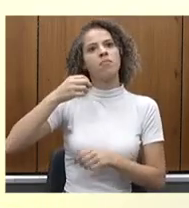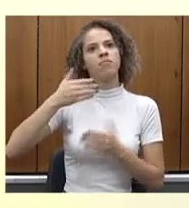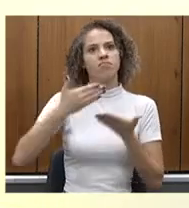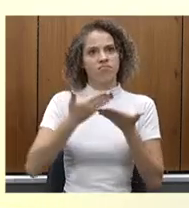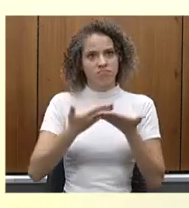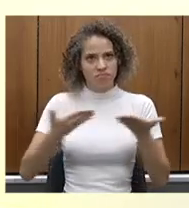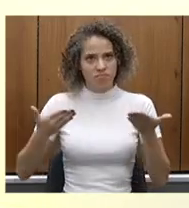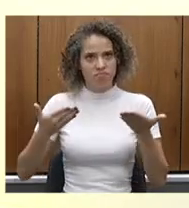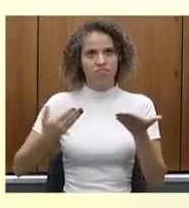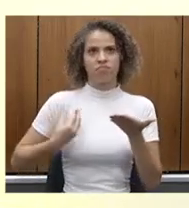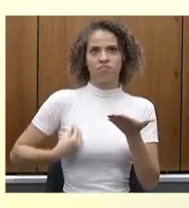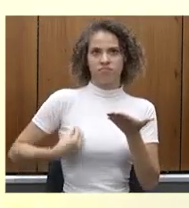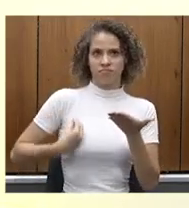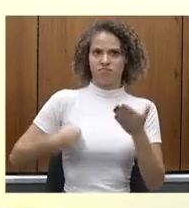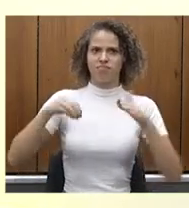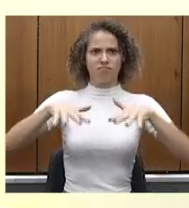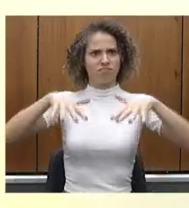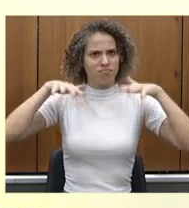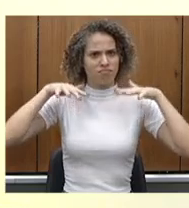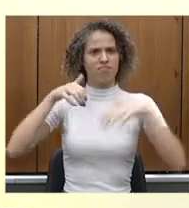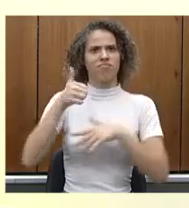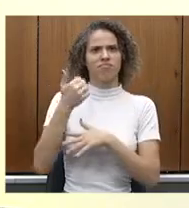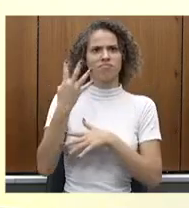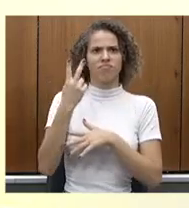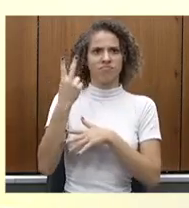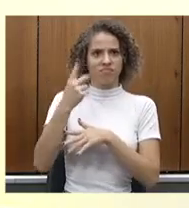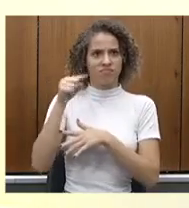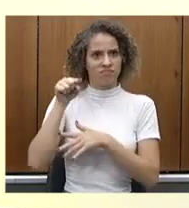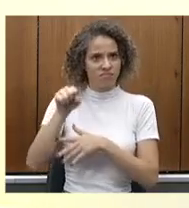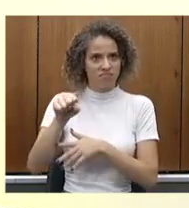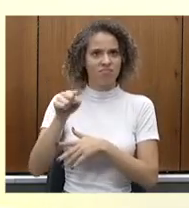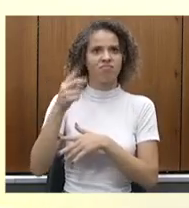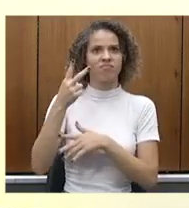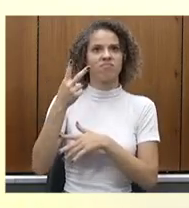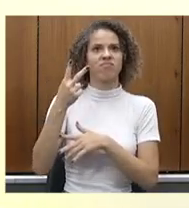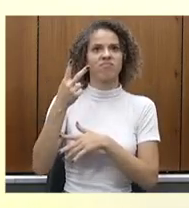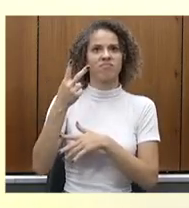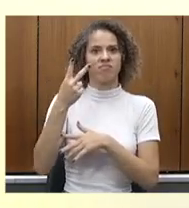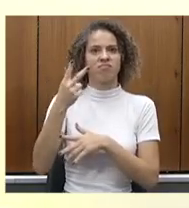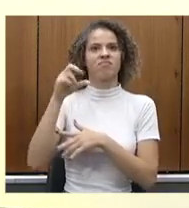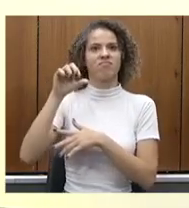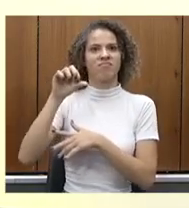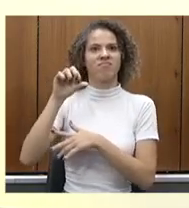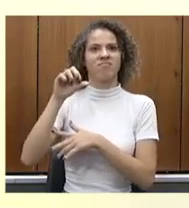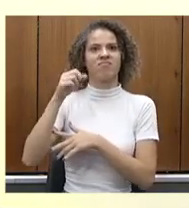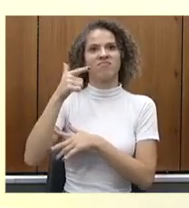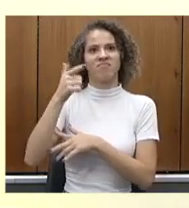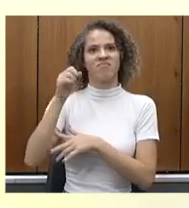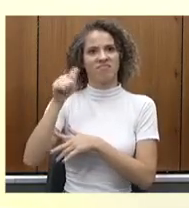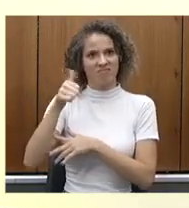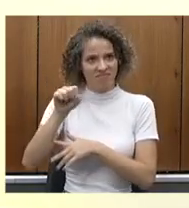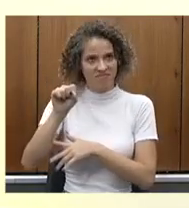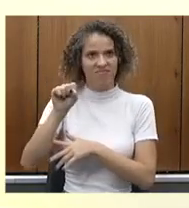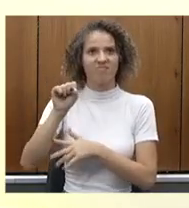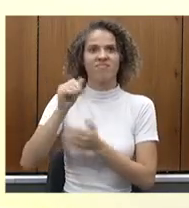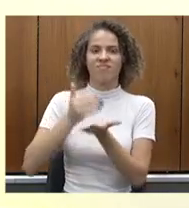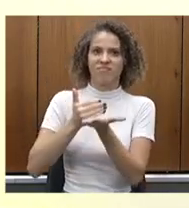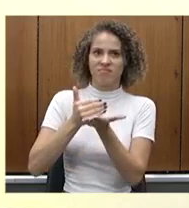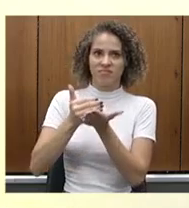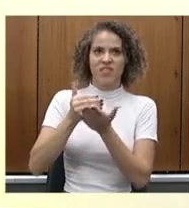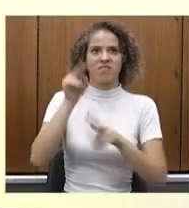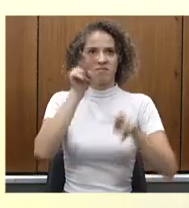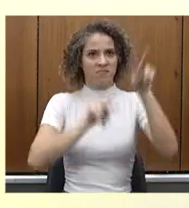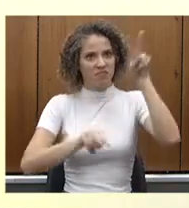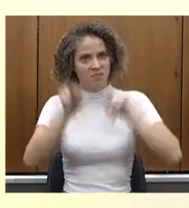5º da Lei Complementar nº 141 de 2012, que dispõe sobre as normas de fiscalização,